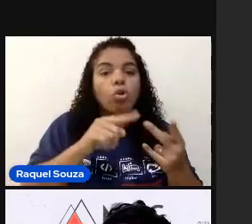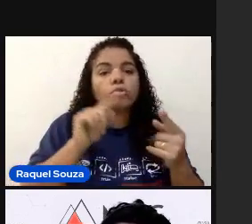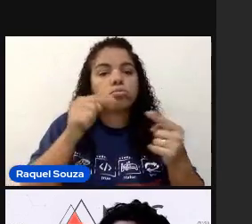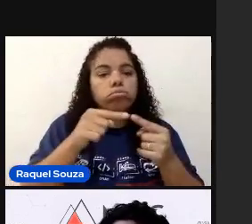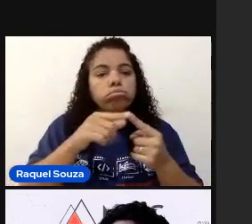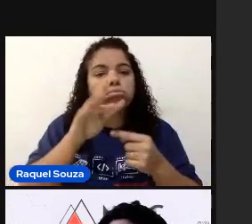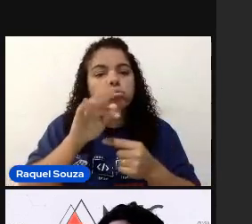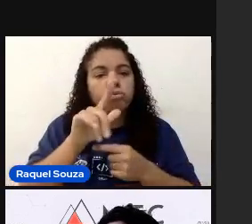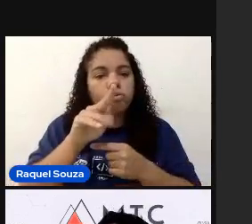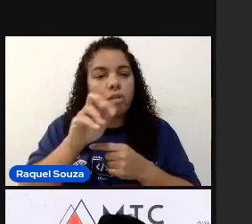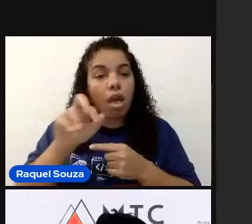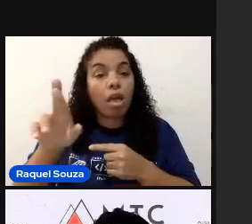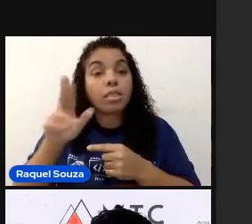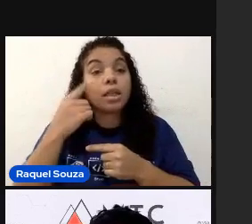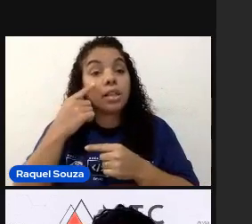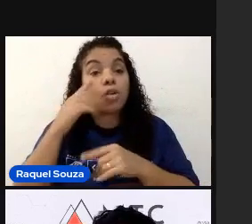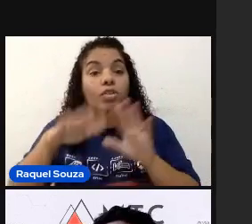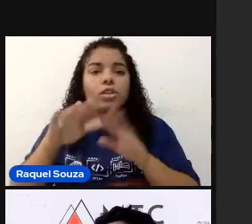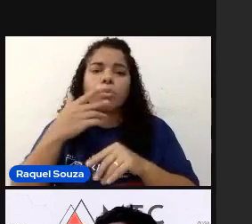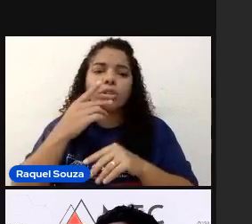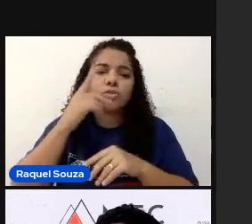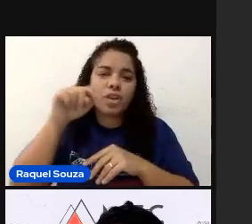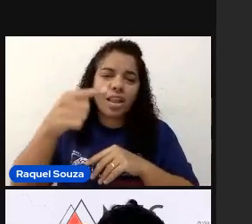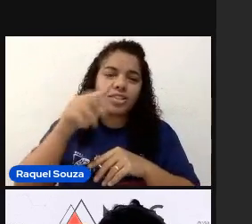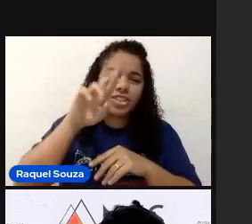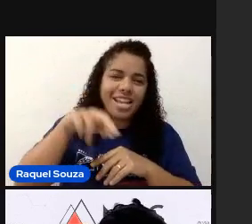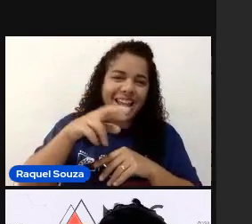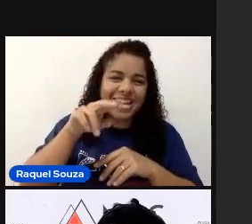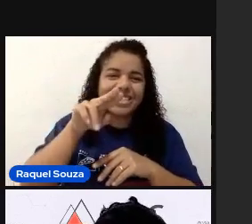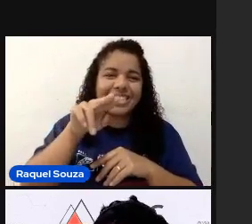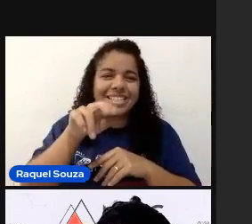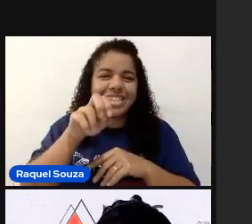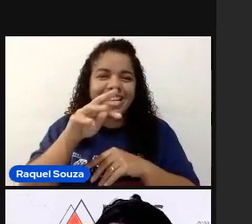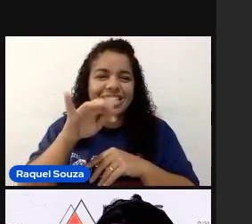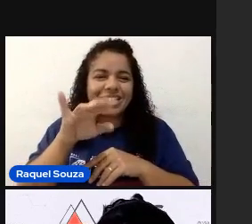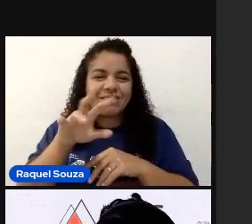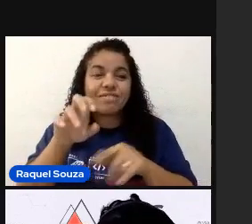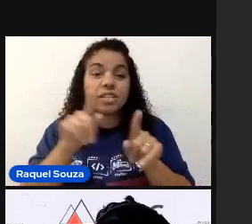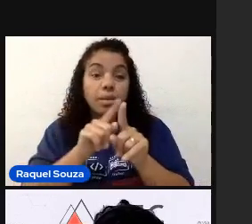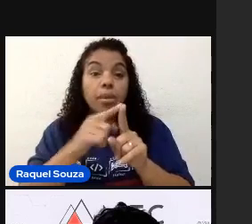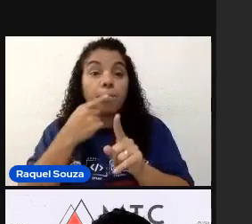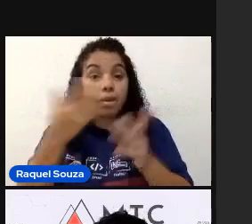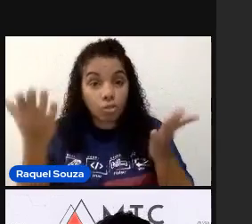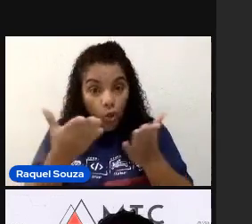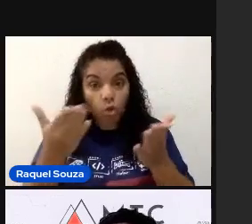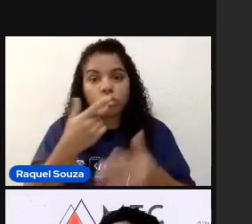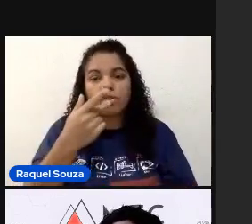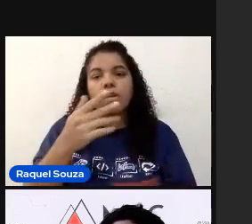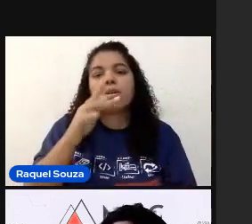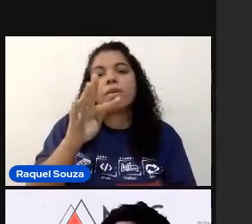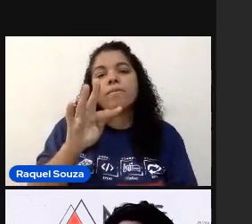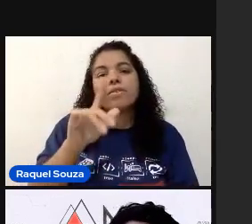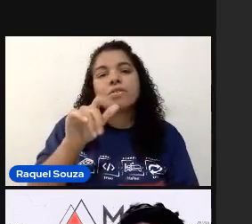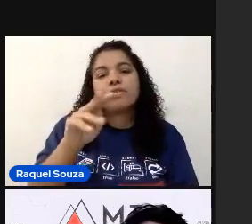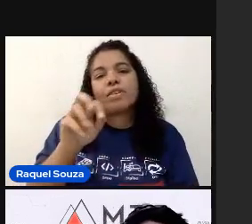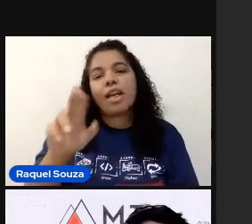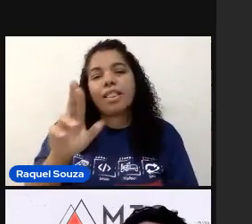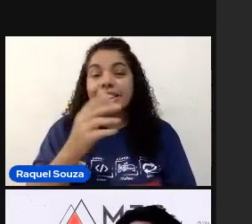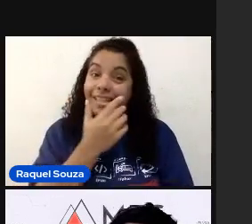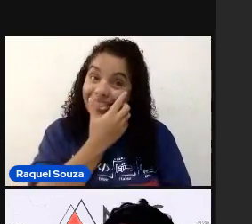Talvez no outro dia a gente possa falar sobre React Native também. Mas hoje vamos falar sobre Flutter. E, assim,